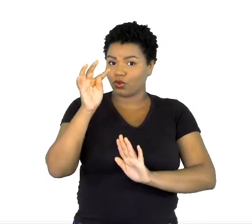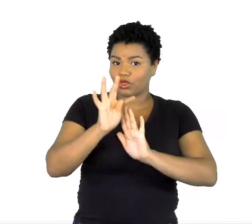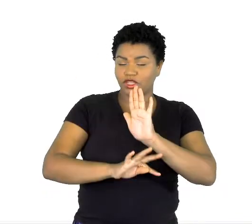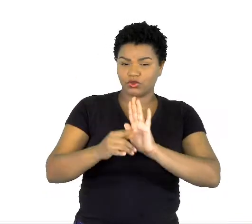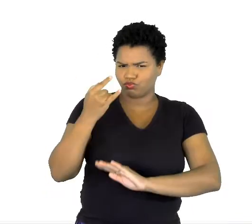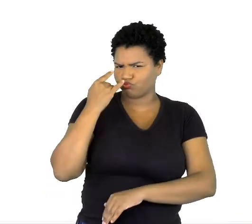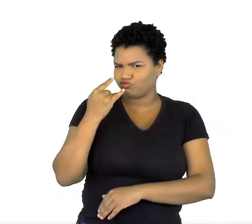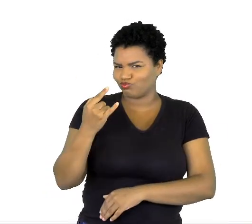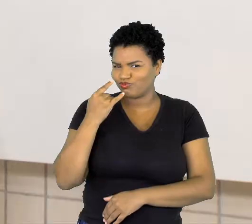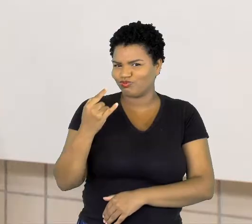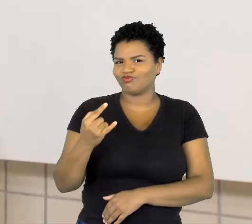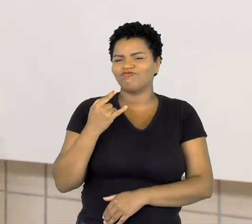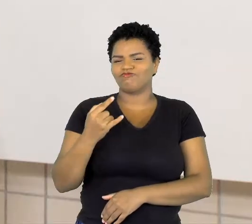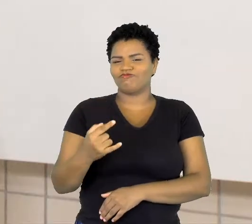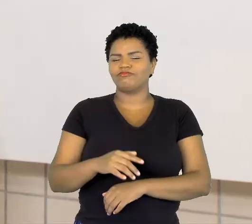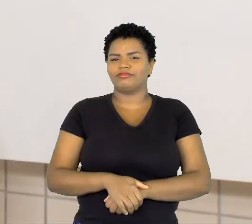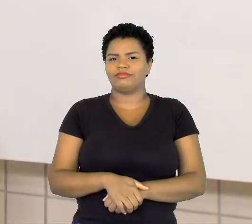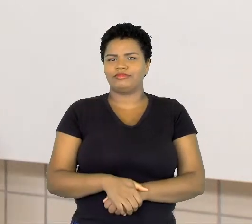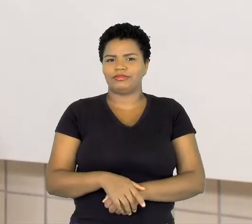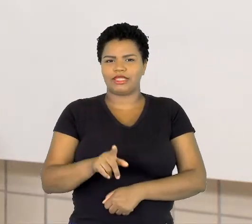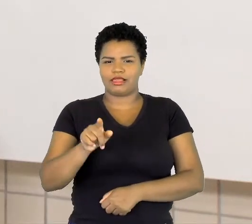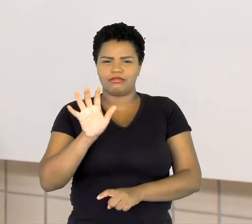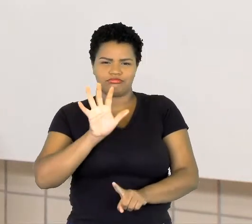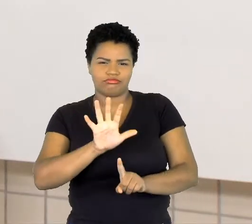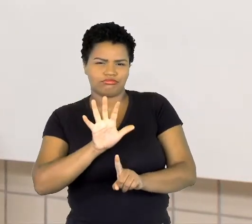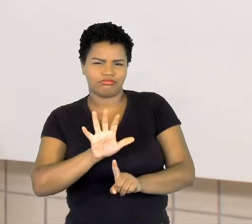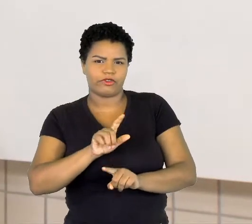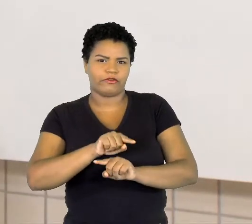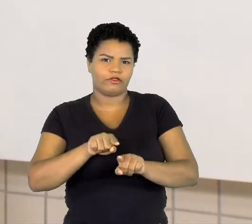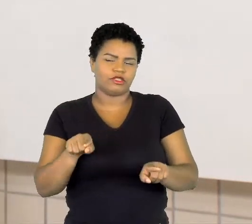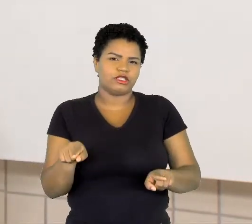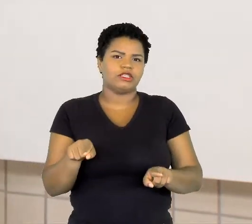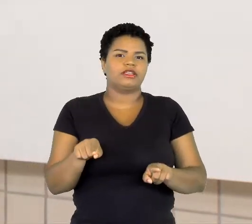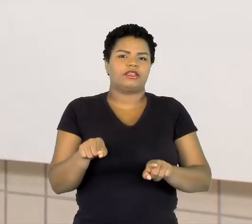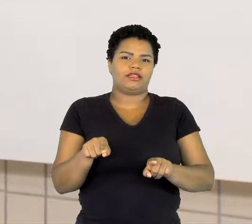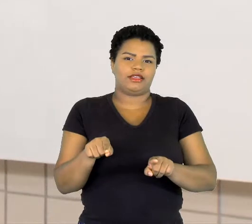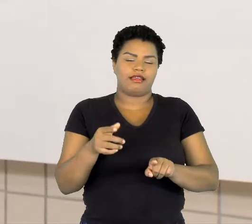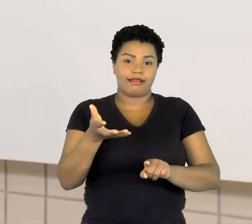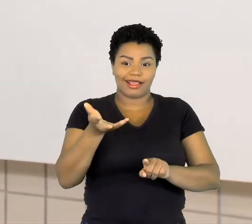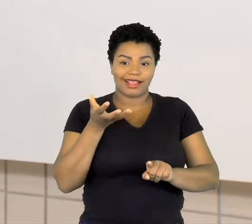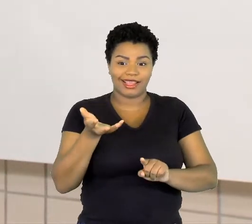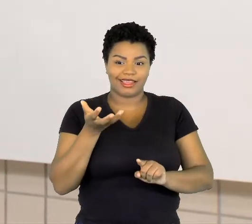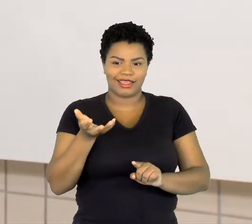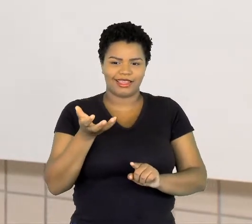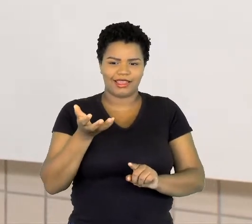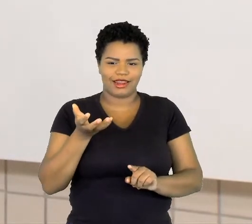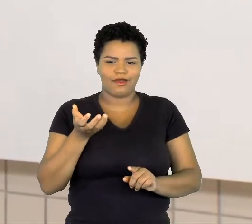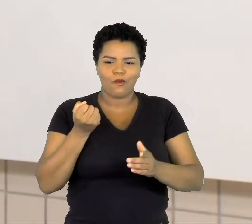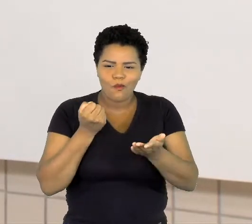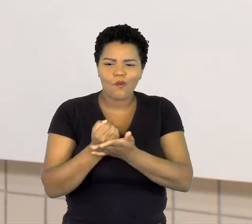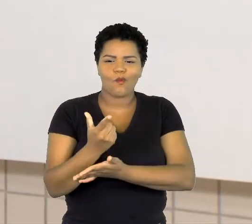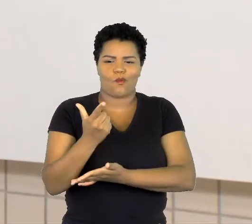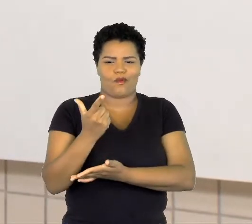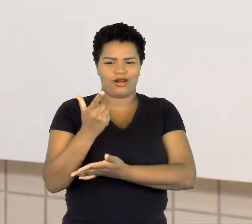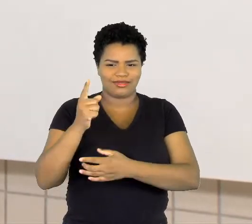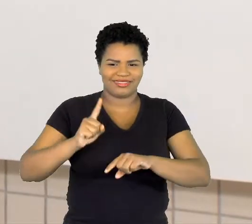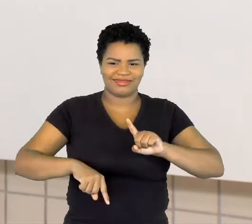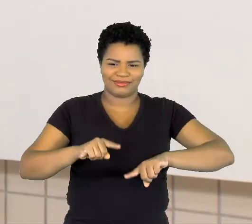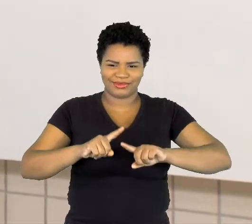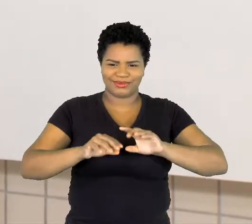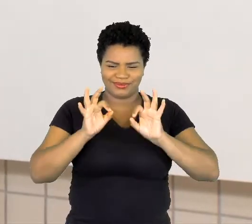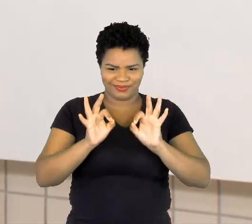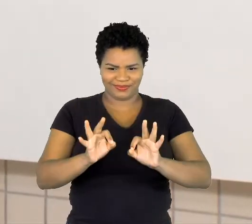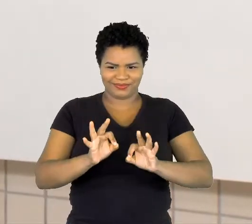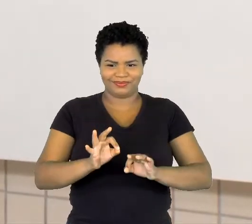Ele induz você, ele te conduz a querer adquirir este produto, certo?